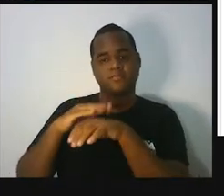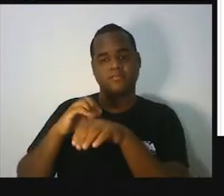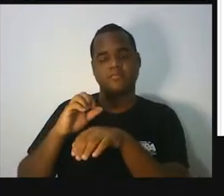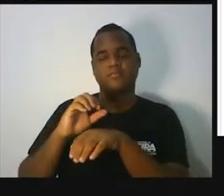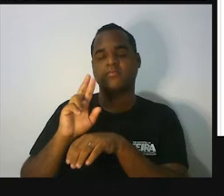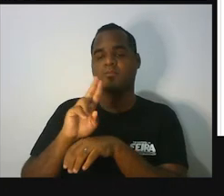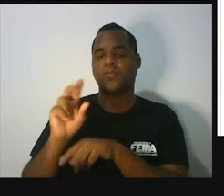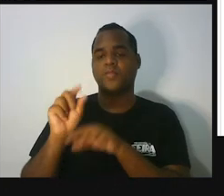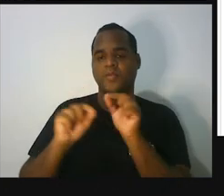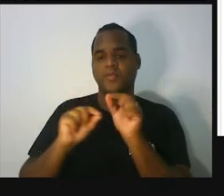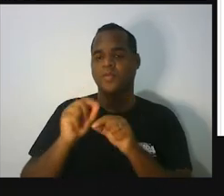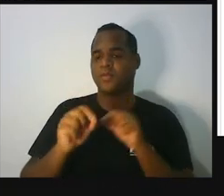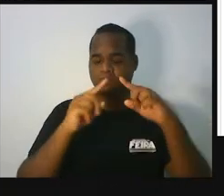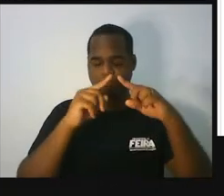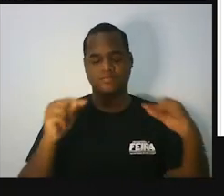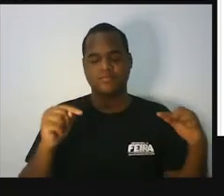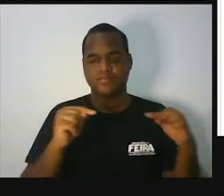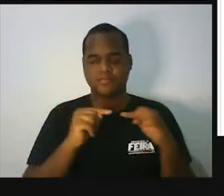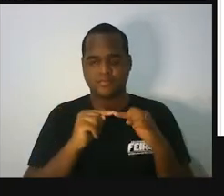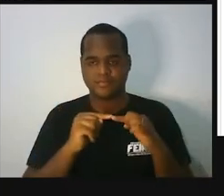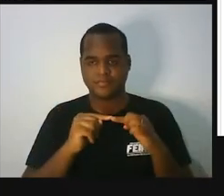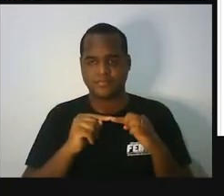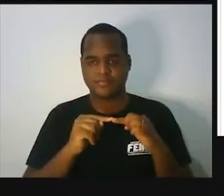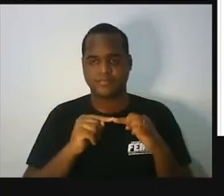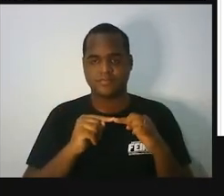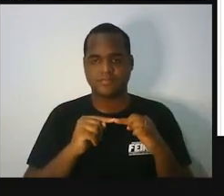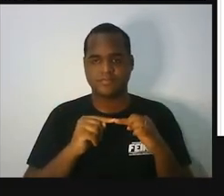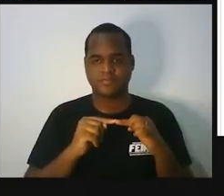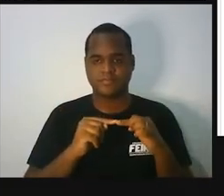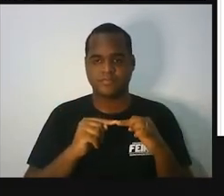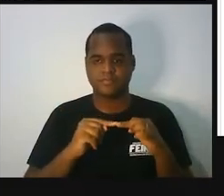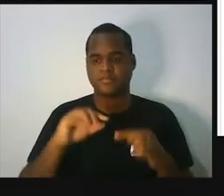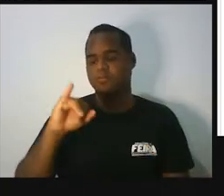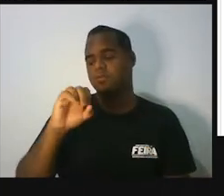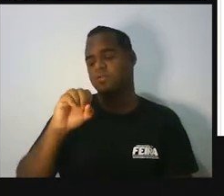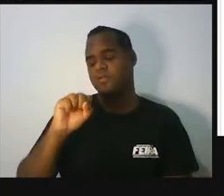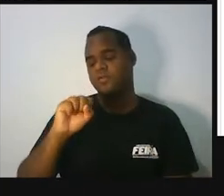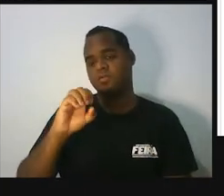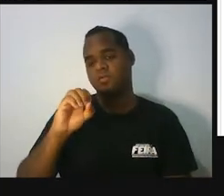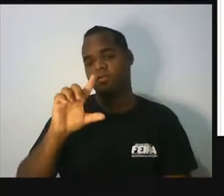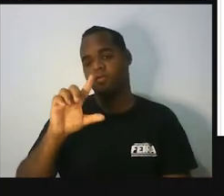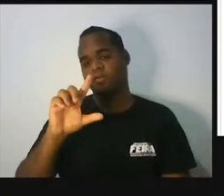triângulo isósceles.